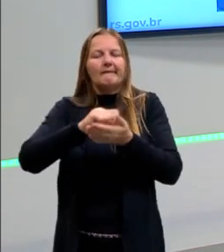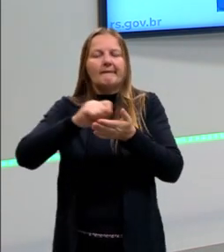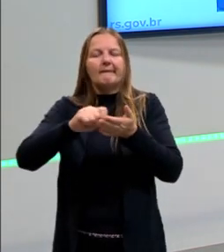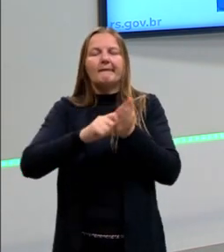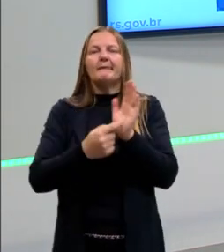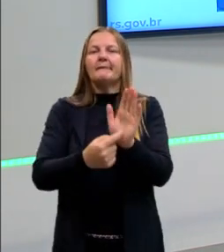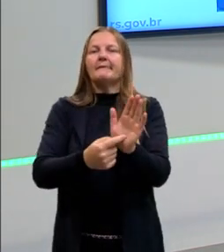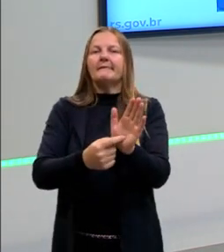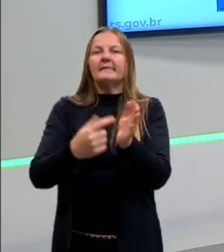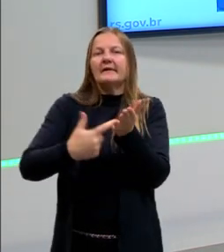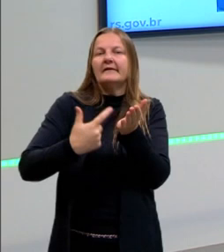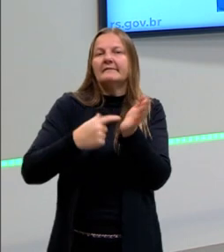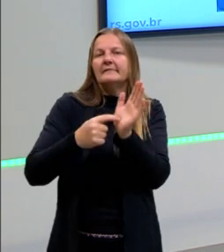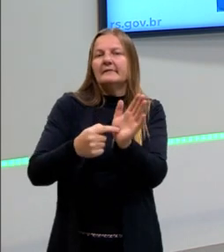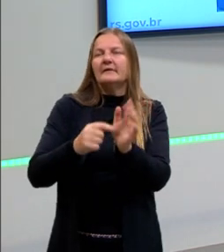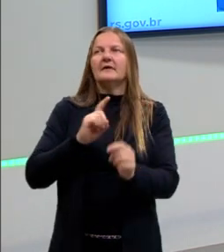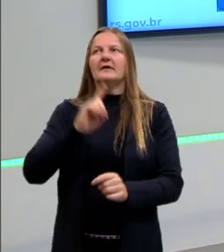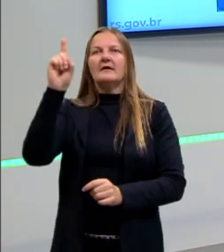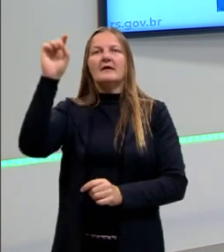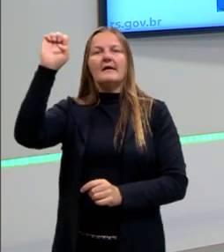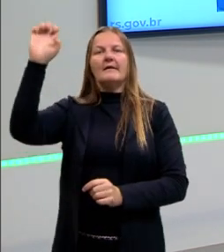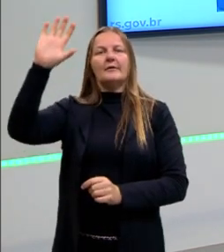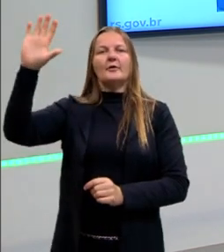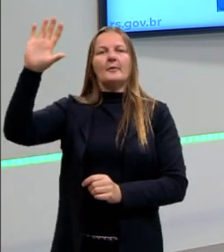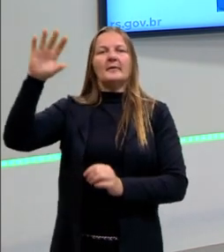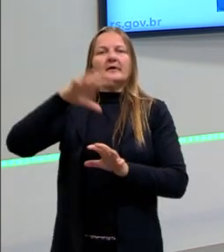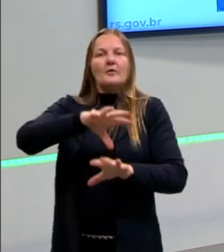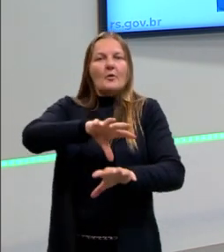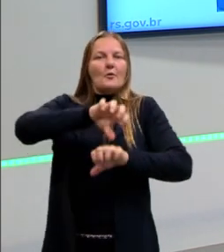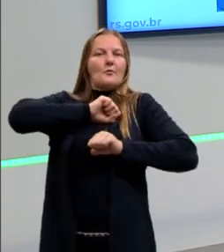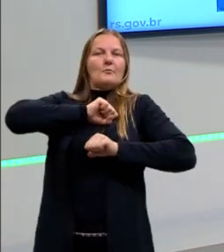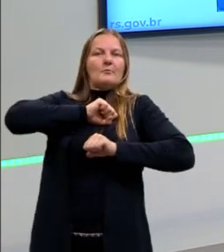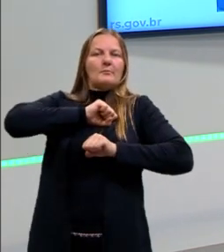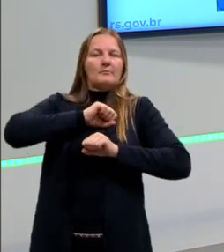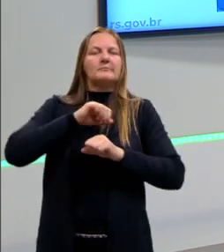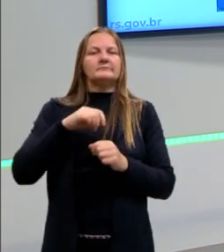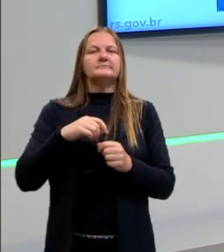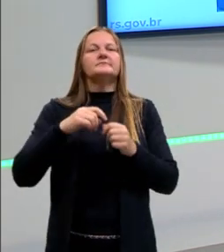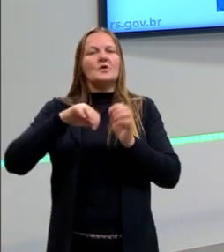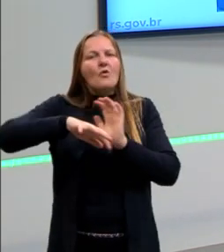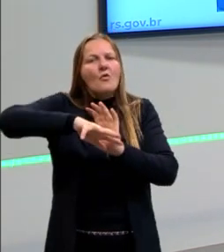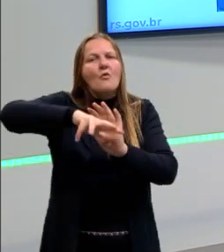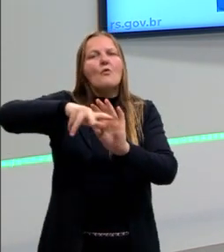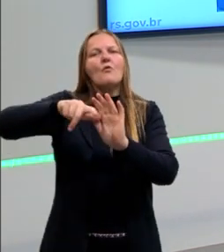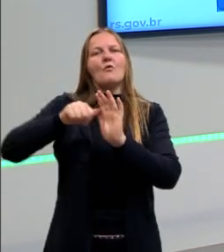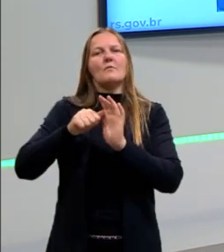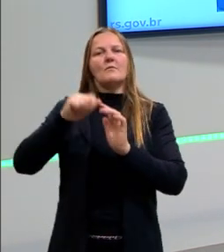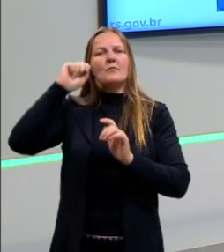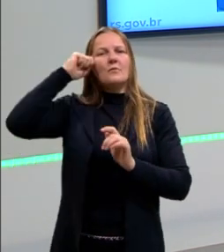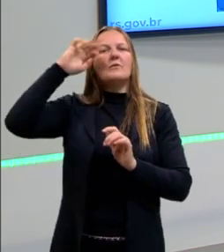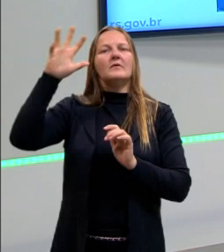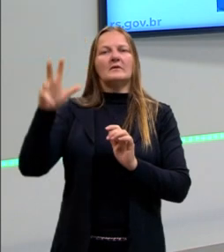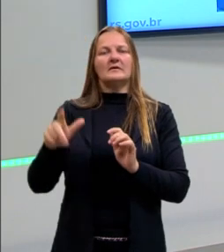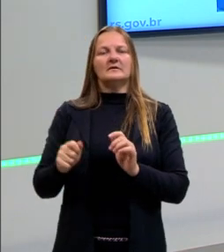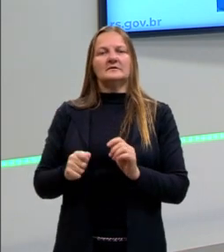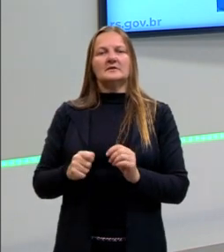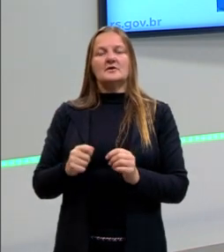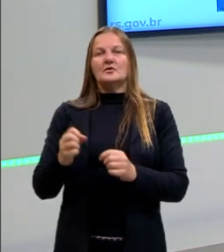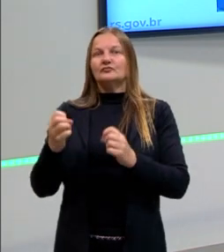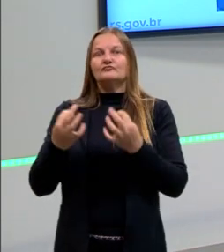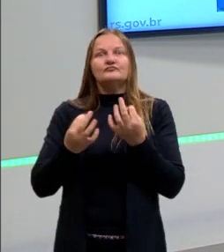roubo dessa história, desse passado do continente africano. Então, ao invés de a gente valorizar esse continente, suas